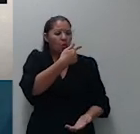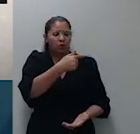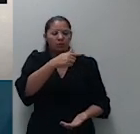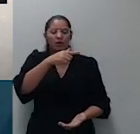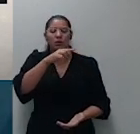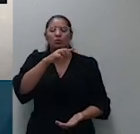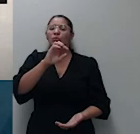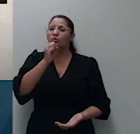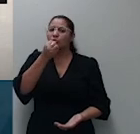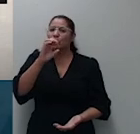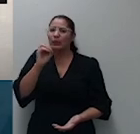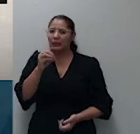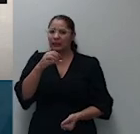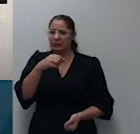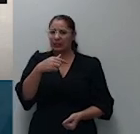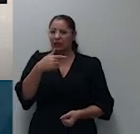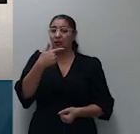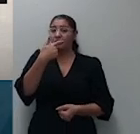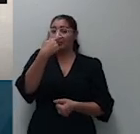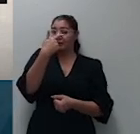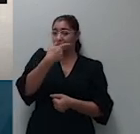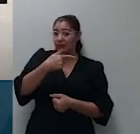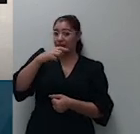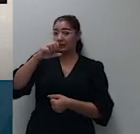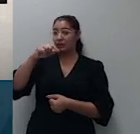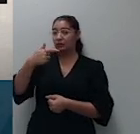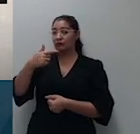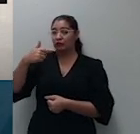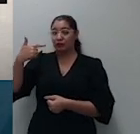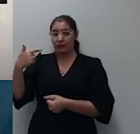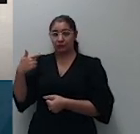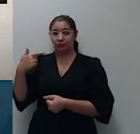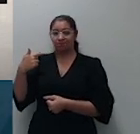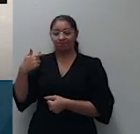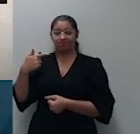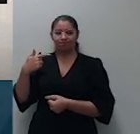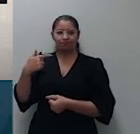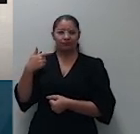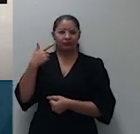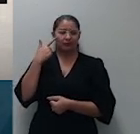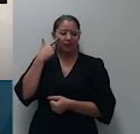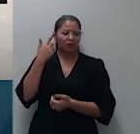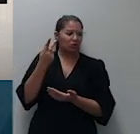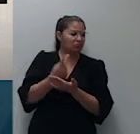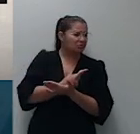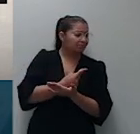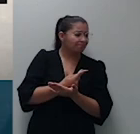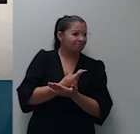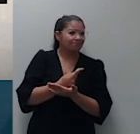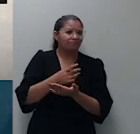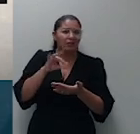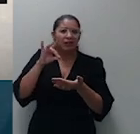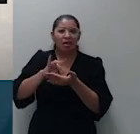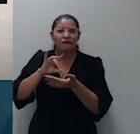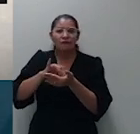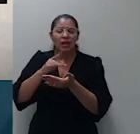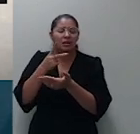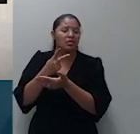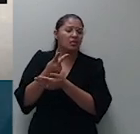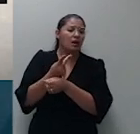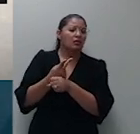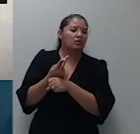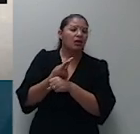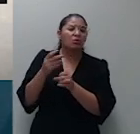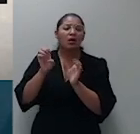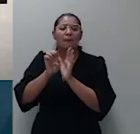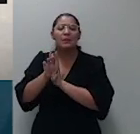e na verdade segunda minuta eu não